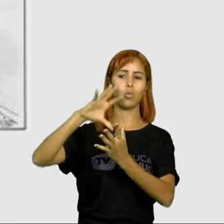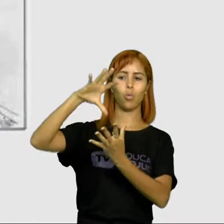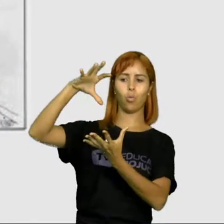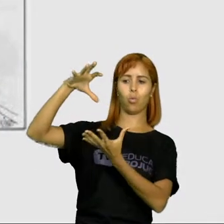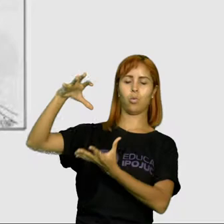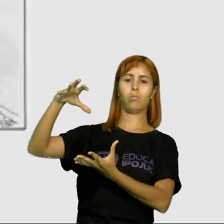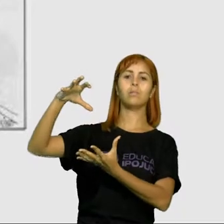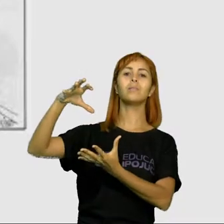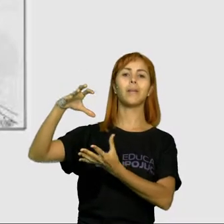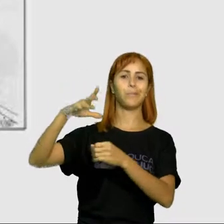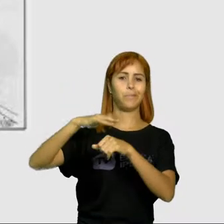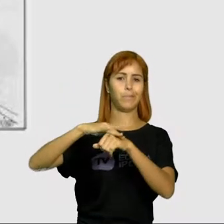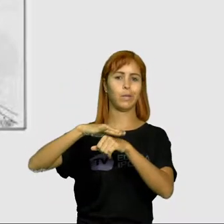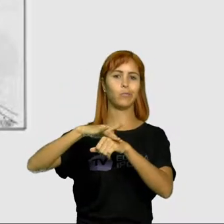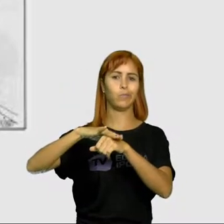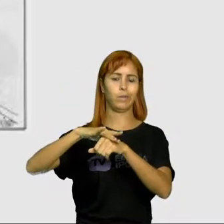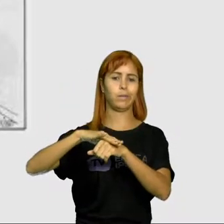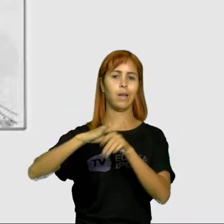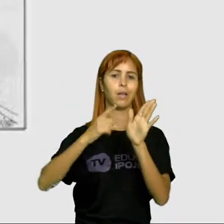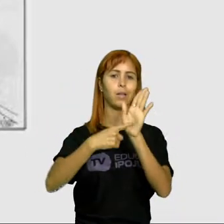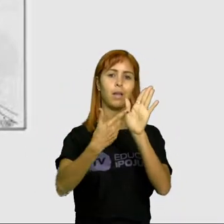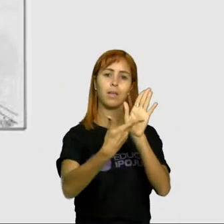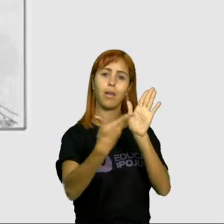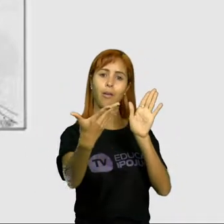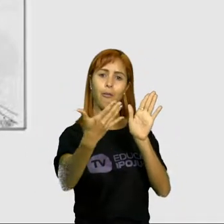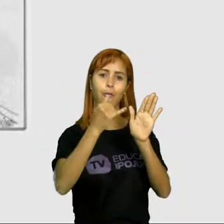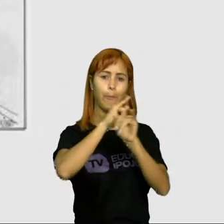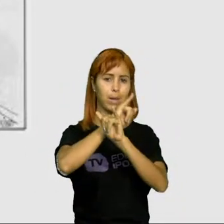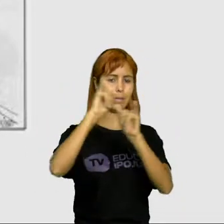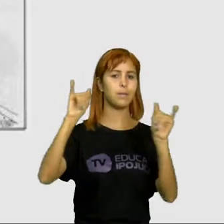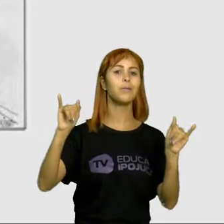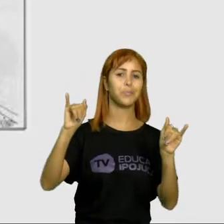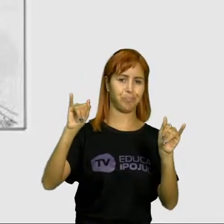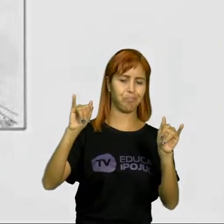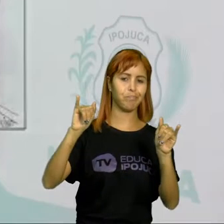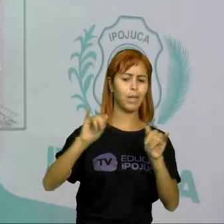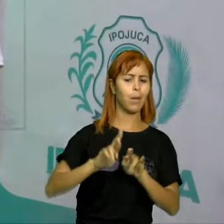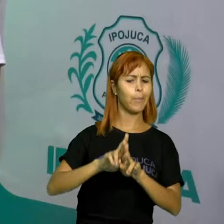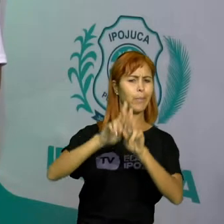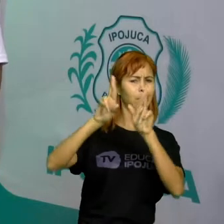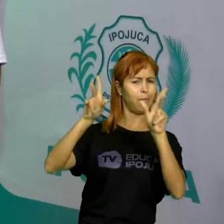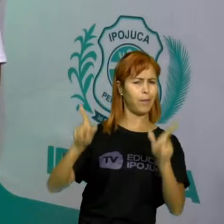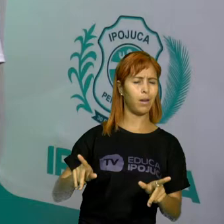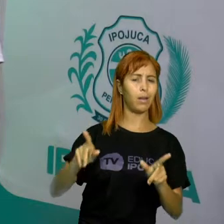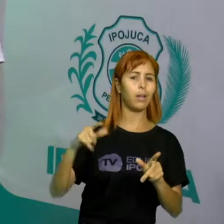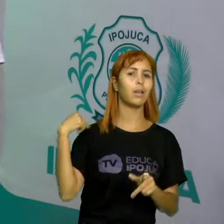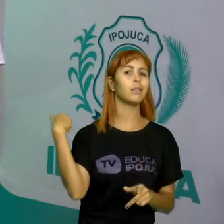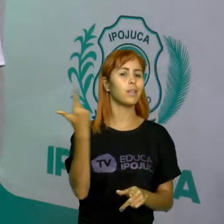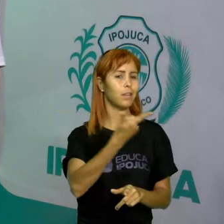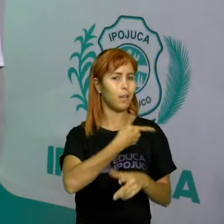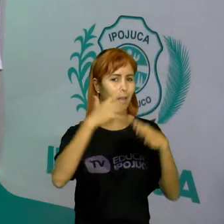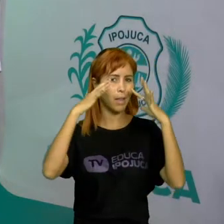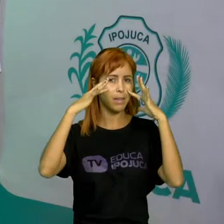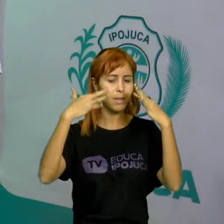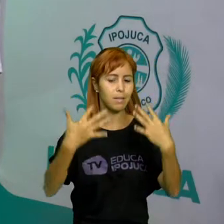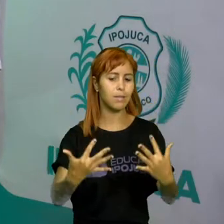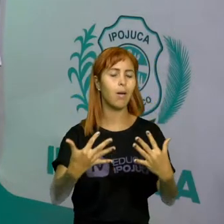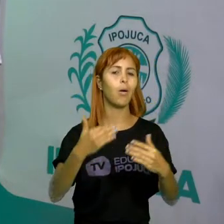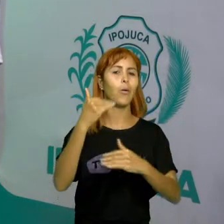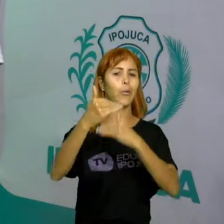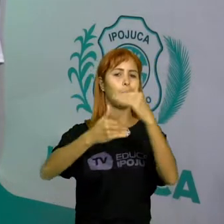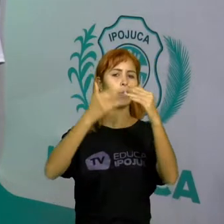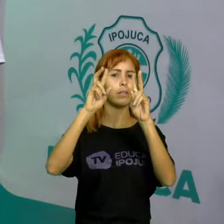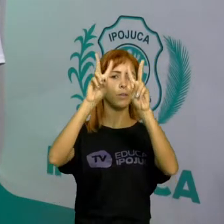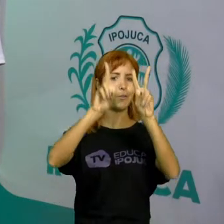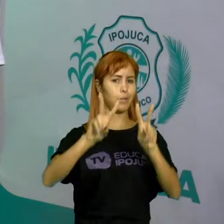que está bem doente. E aí traz essa informação bem diferente, mas que a gente tem que ter muita atenção no processo